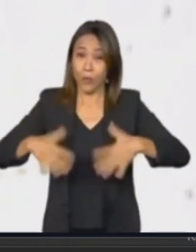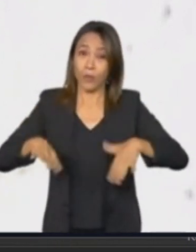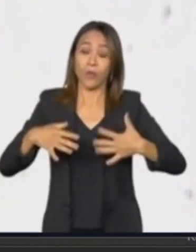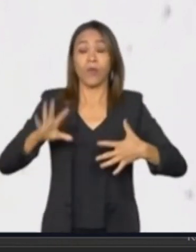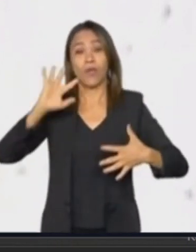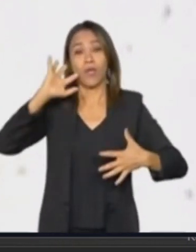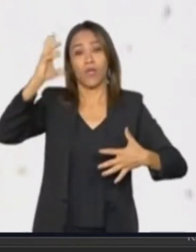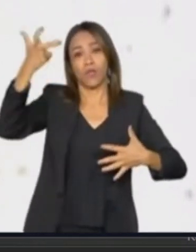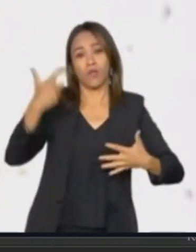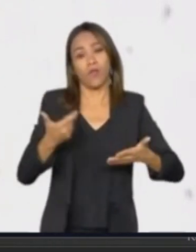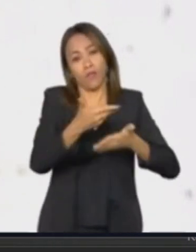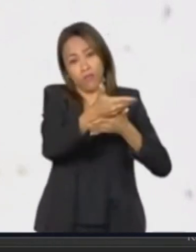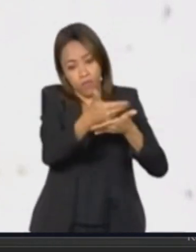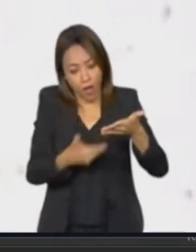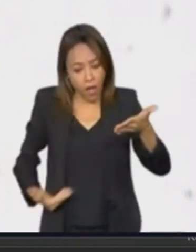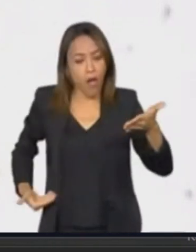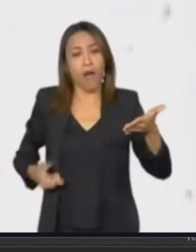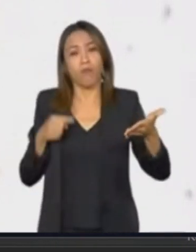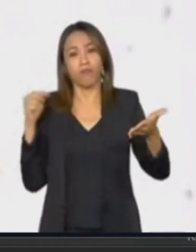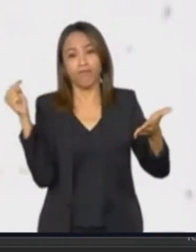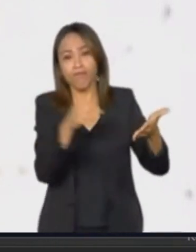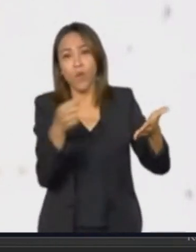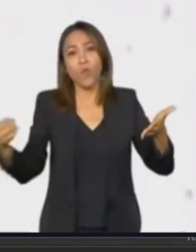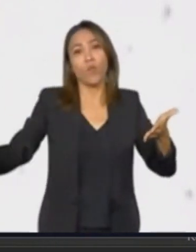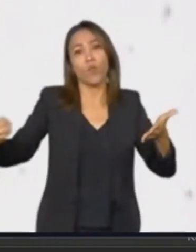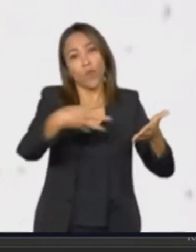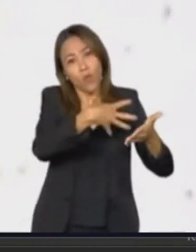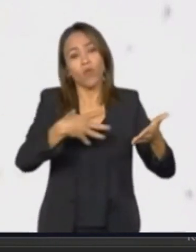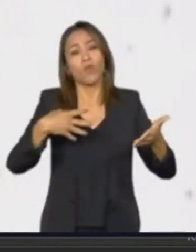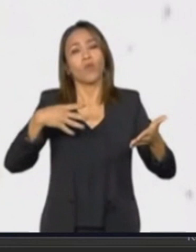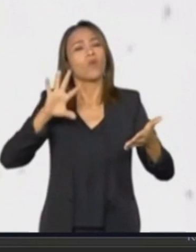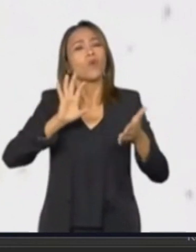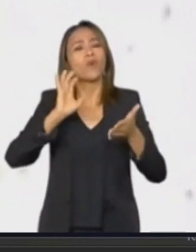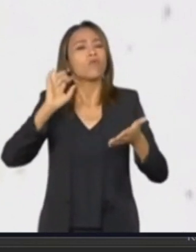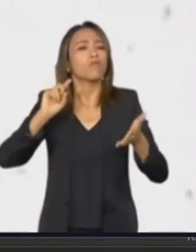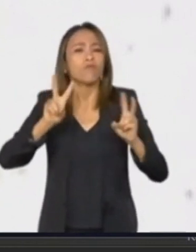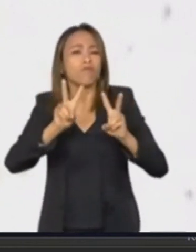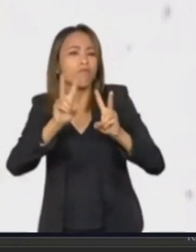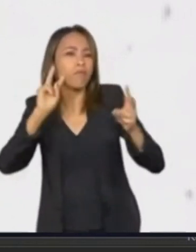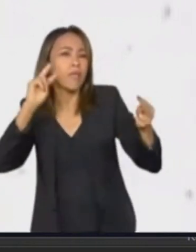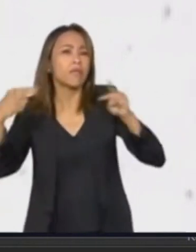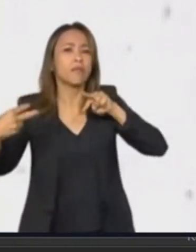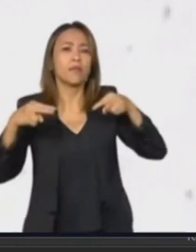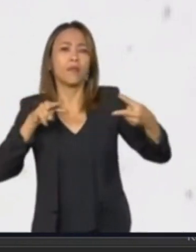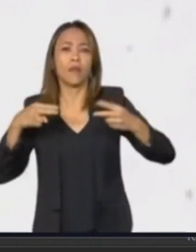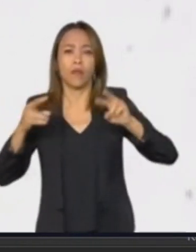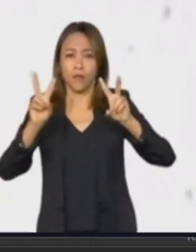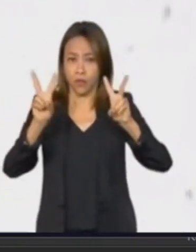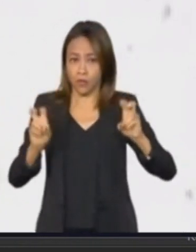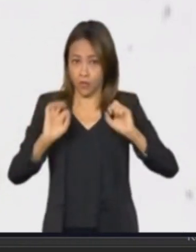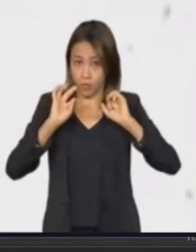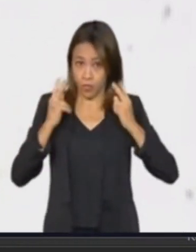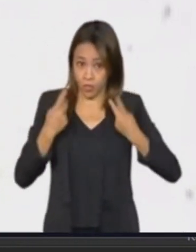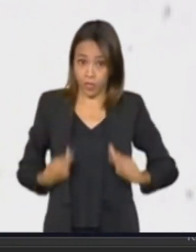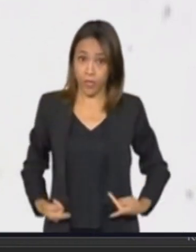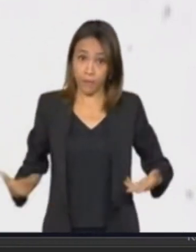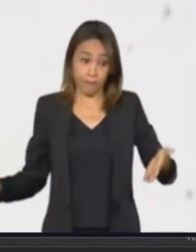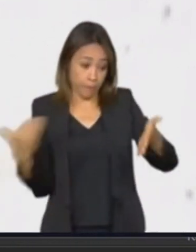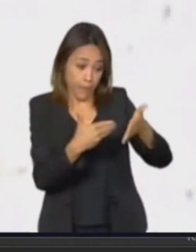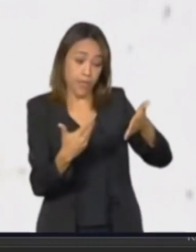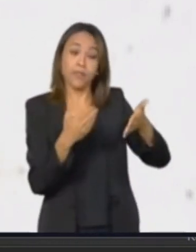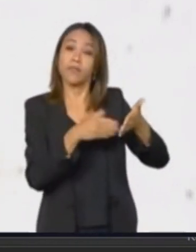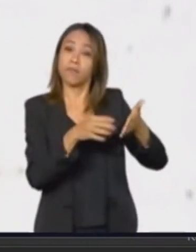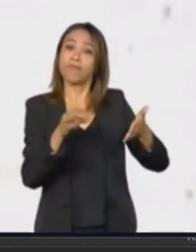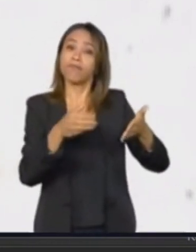para o mundo, decidiram projetar uma nova concepção de humanidade. A declaração estabeleceu princípios que visavam o